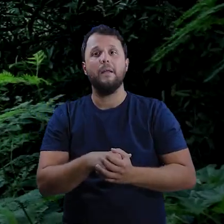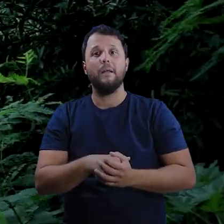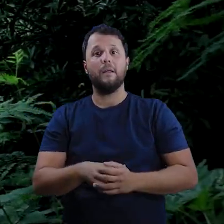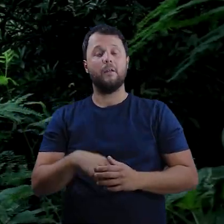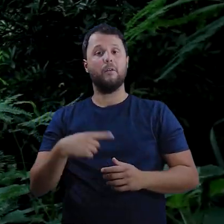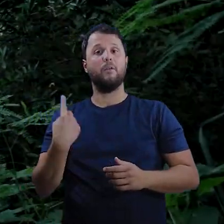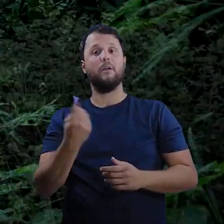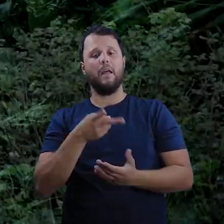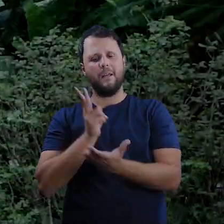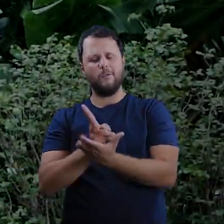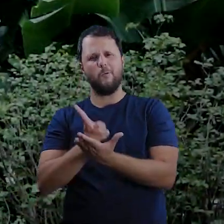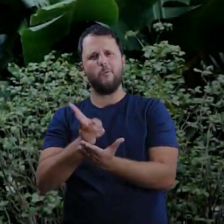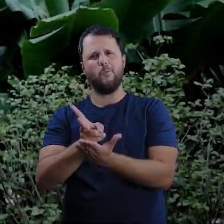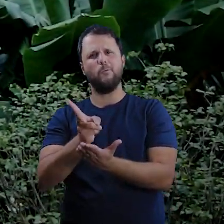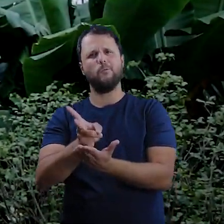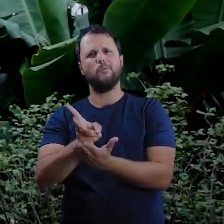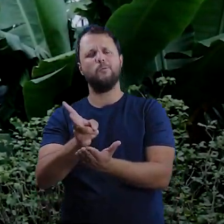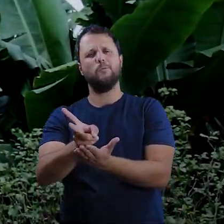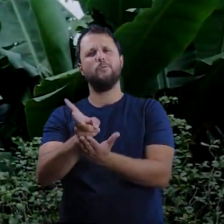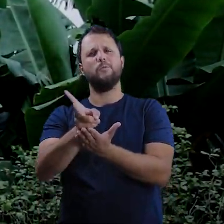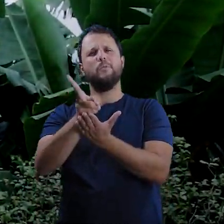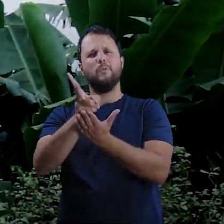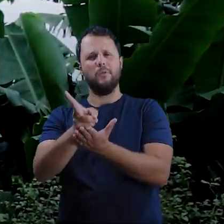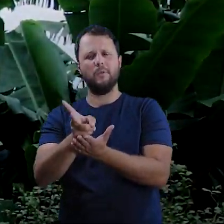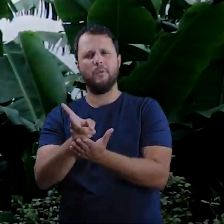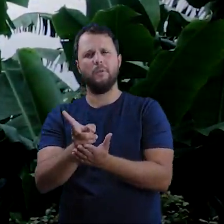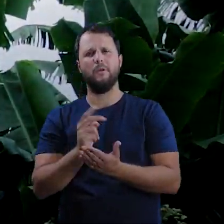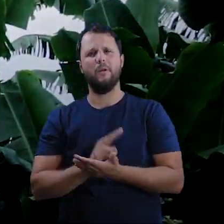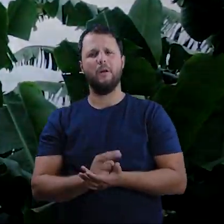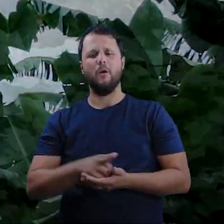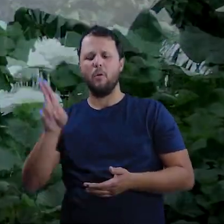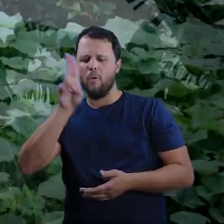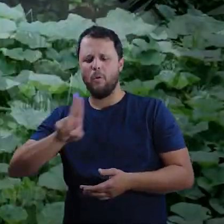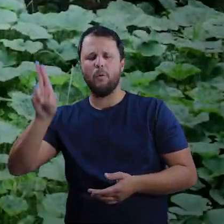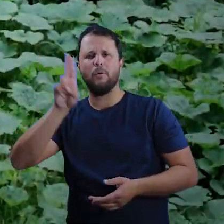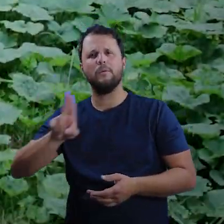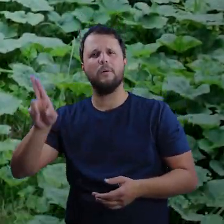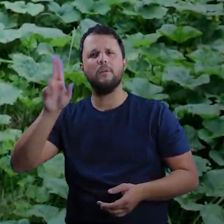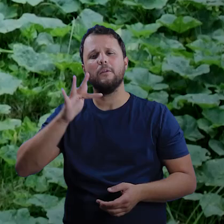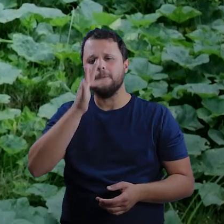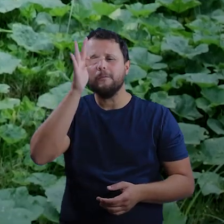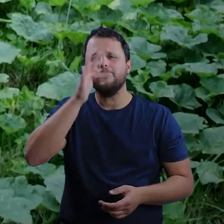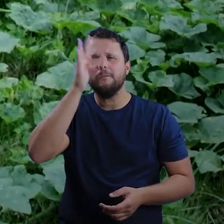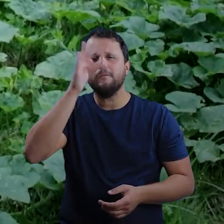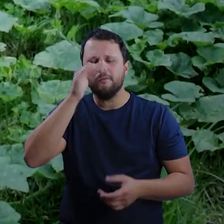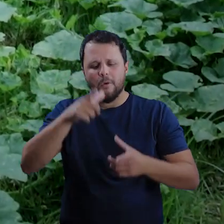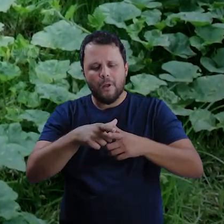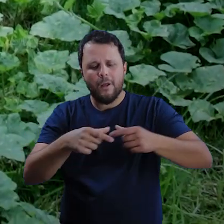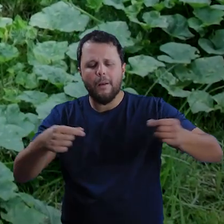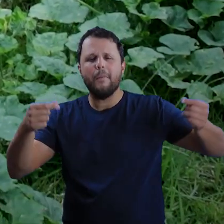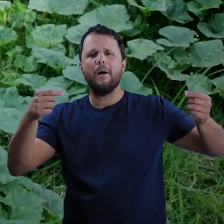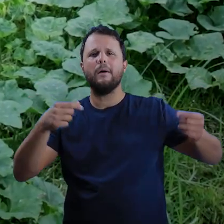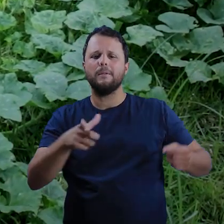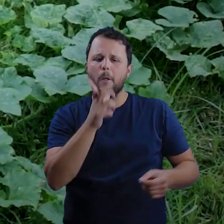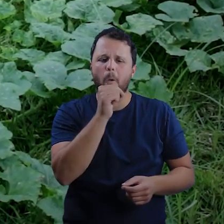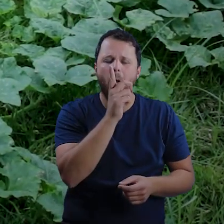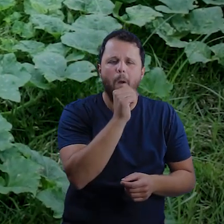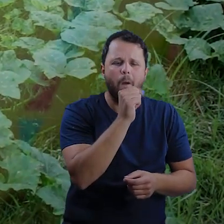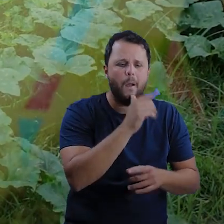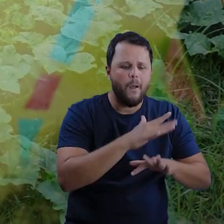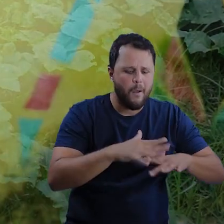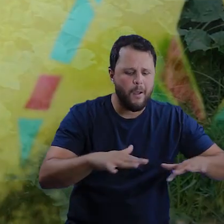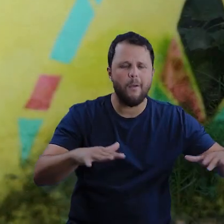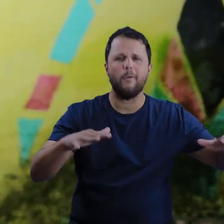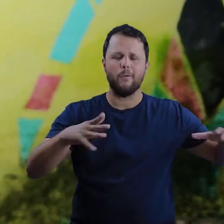é para continuidade, né? Para continuar. Usando as plantas sagradas, fazendo uso da água da nascente,